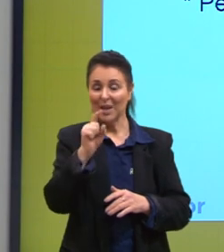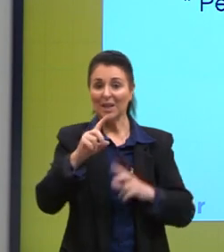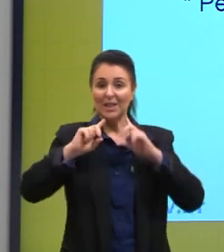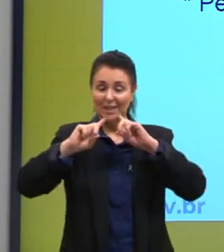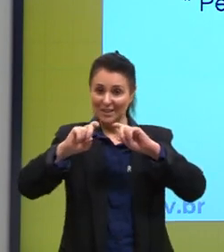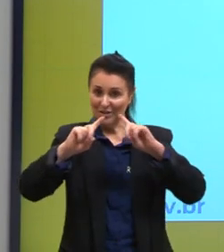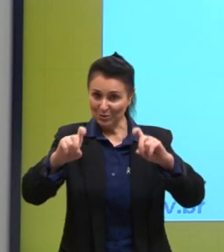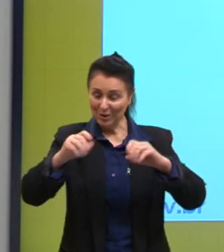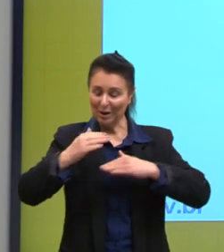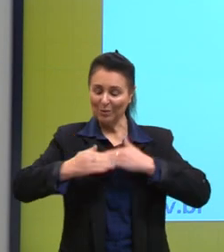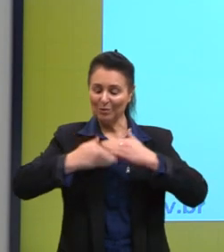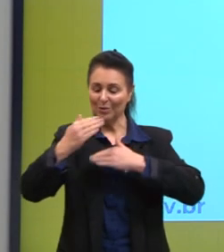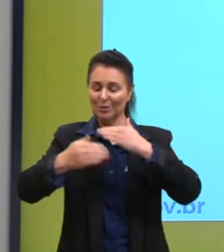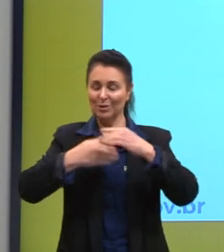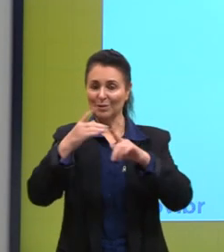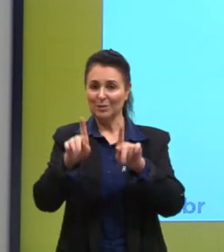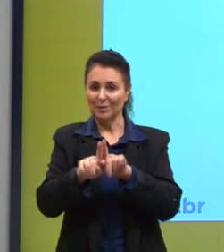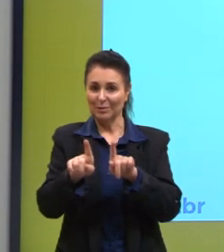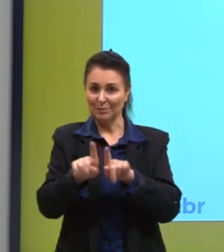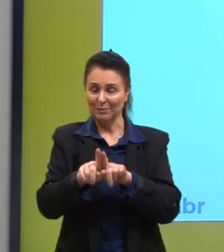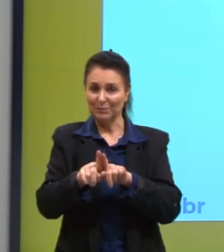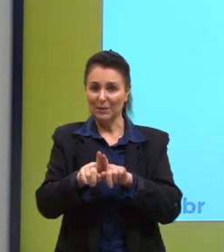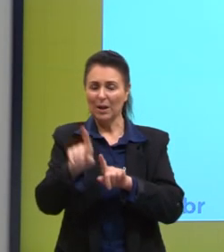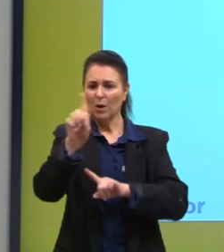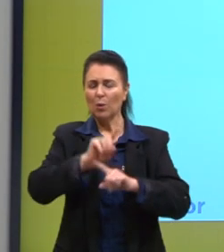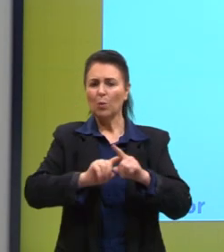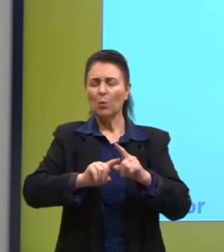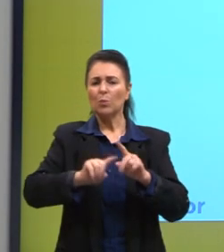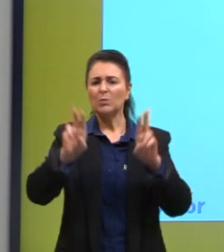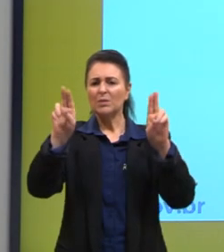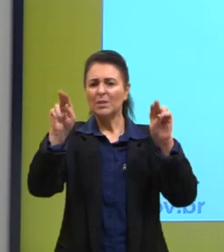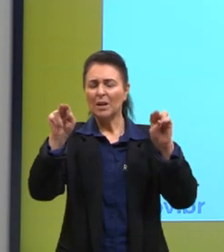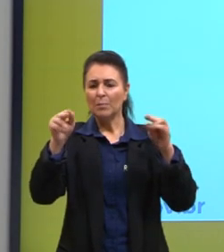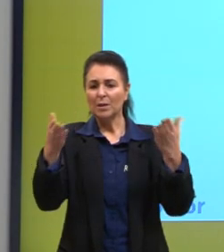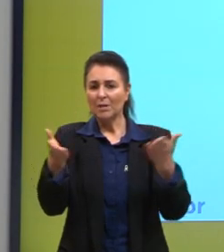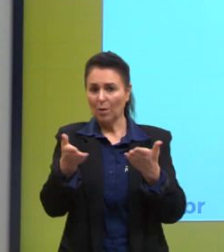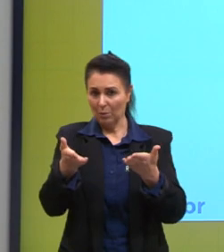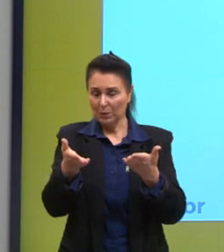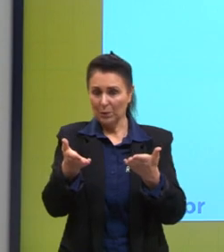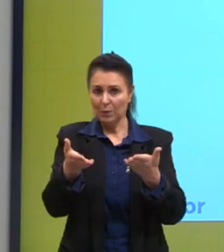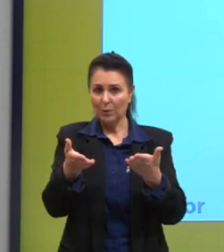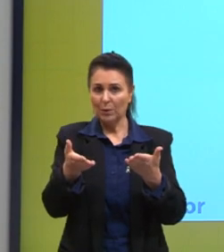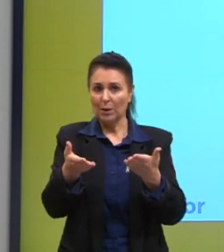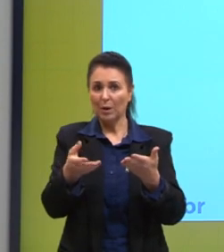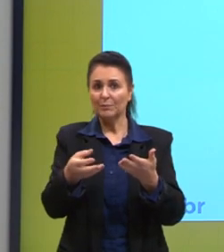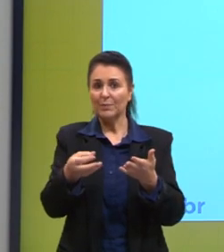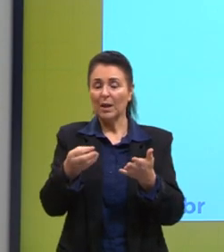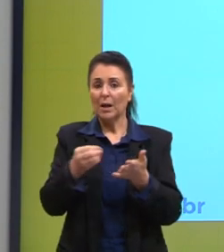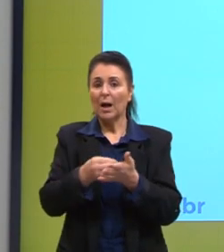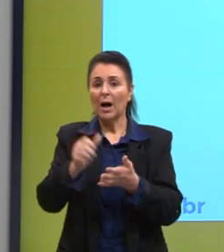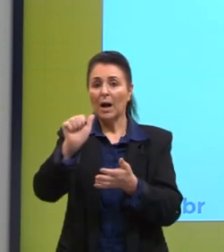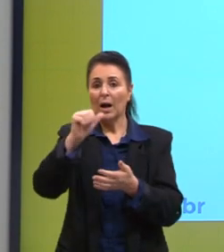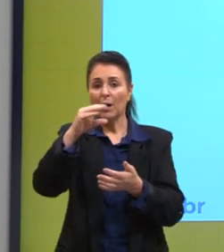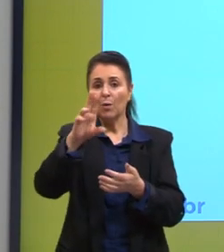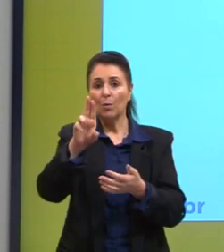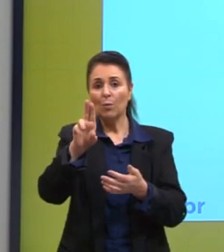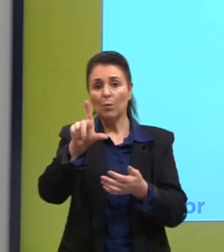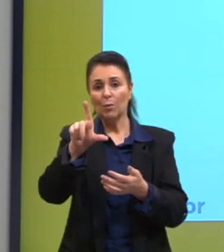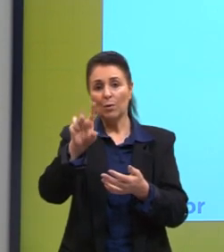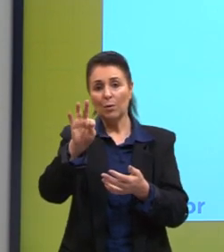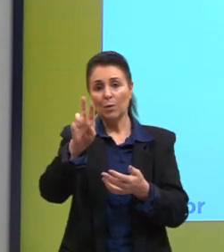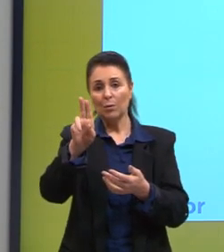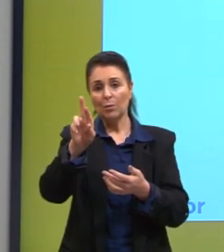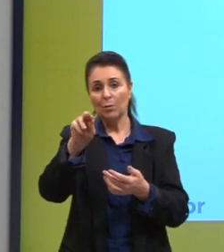Franz Boas. Certo? E alguns temas bem modernos. A culturação, a assimilhação. A culturação, quando